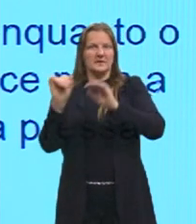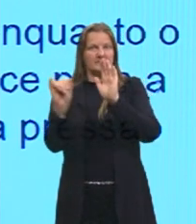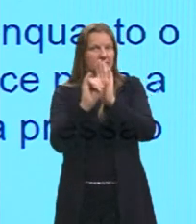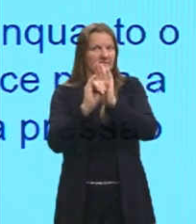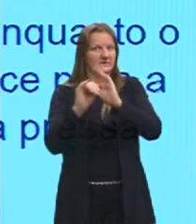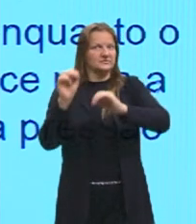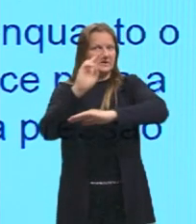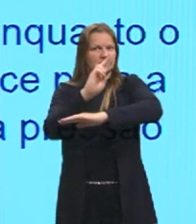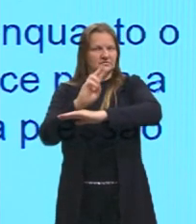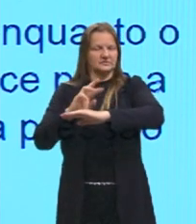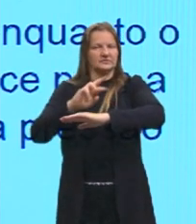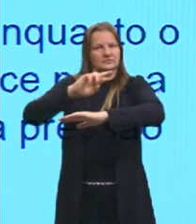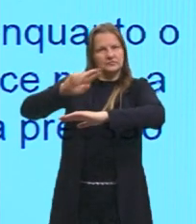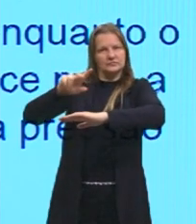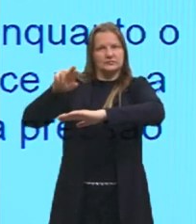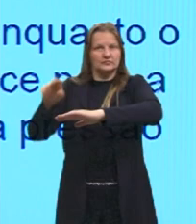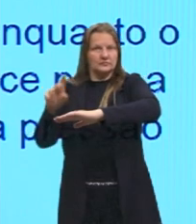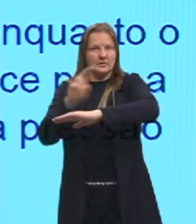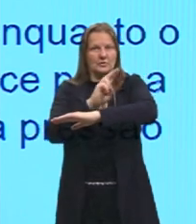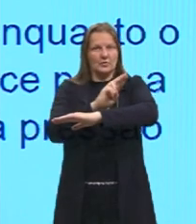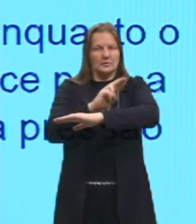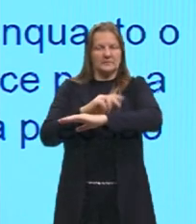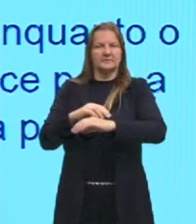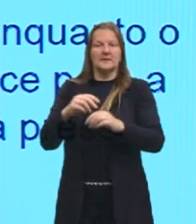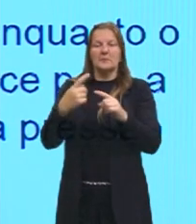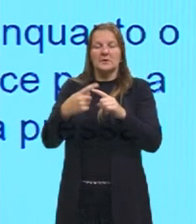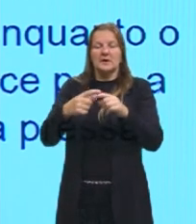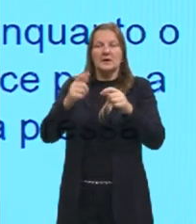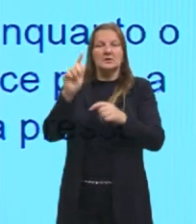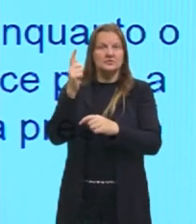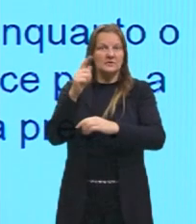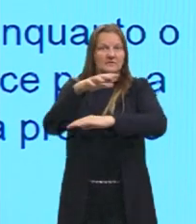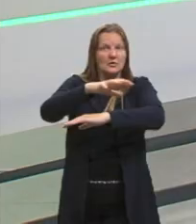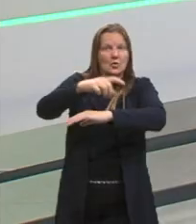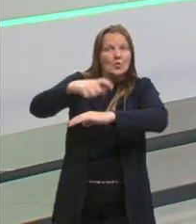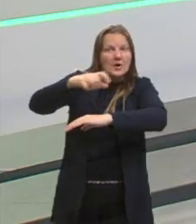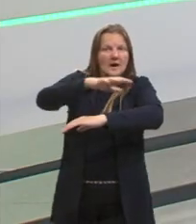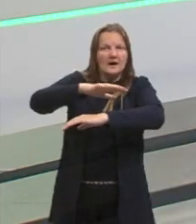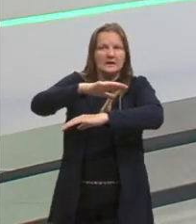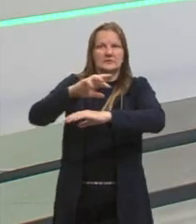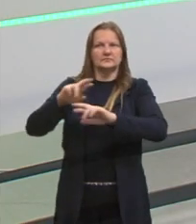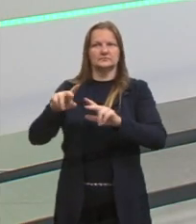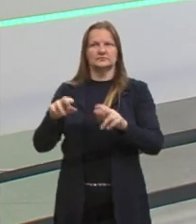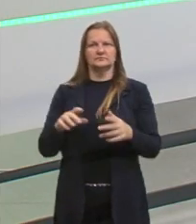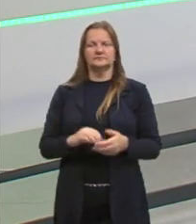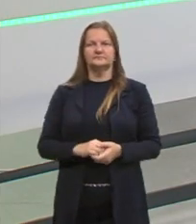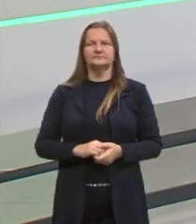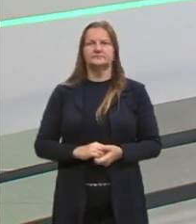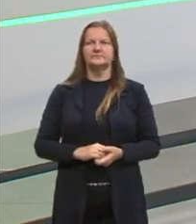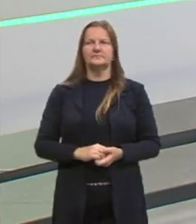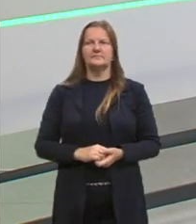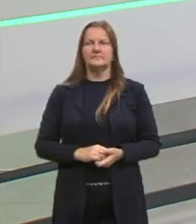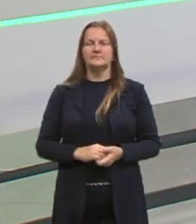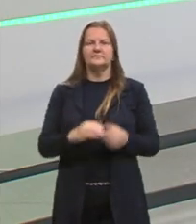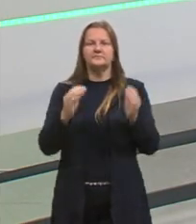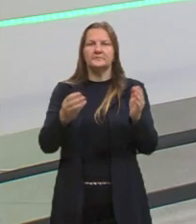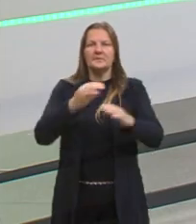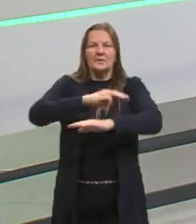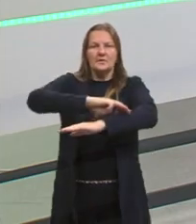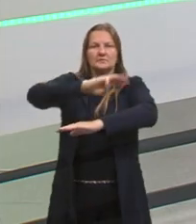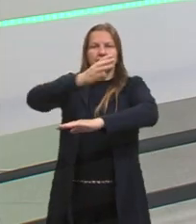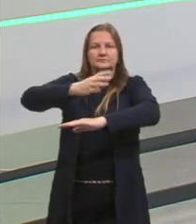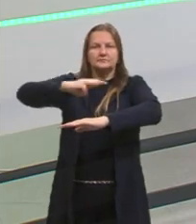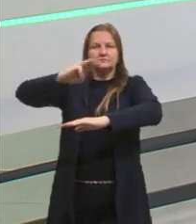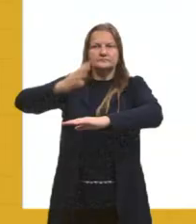a diferença. Questão aí geográfica de localização. Vamos passar mais um aqui. E aí entramos no relevo brasileiro,